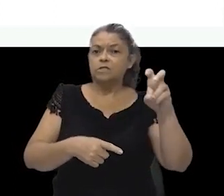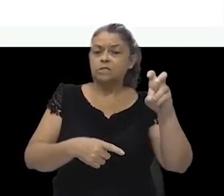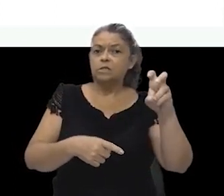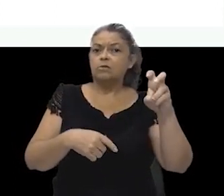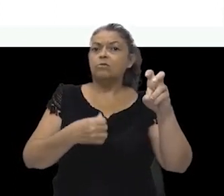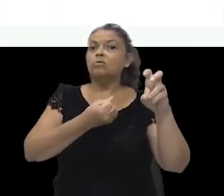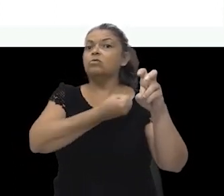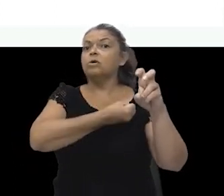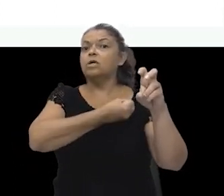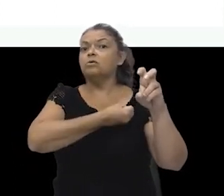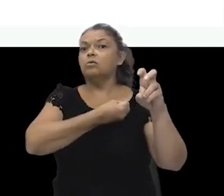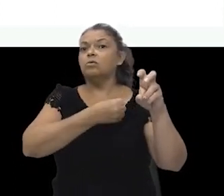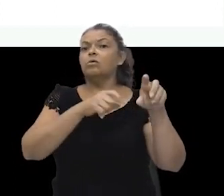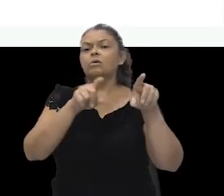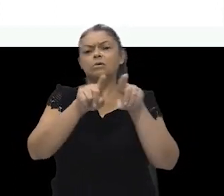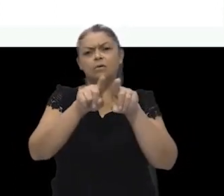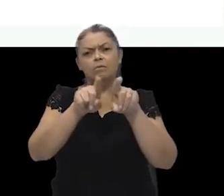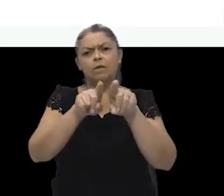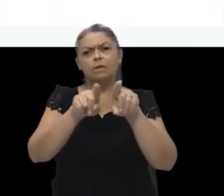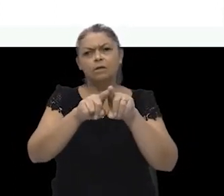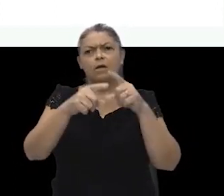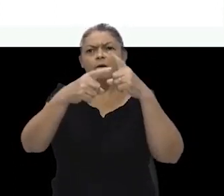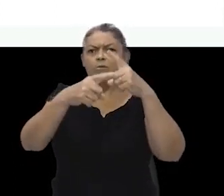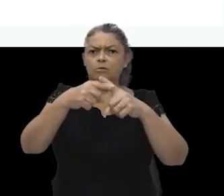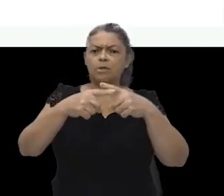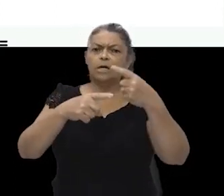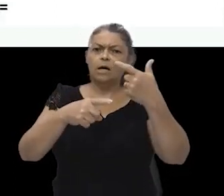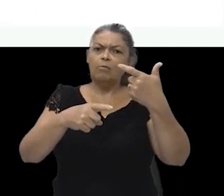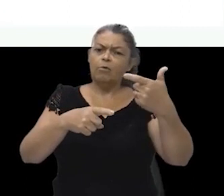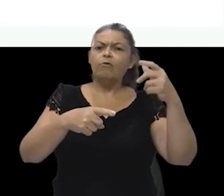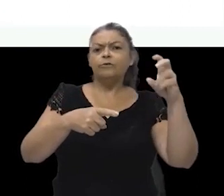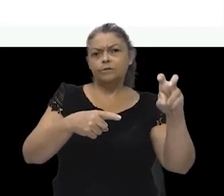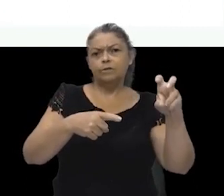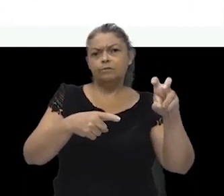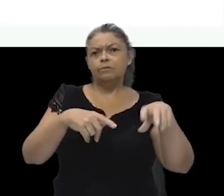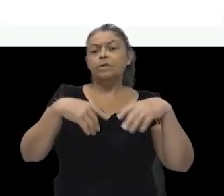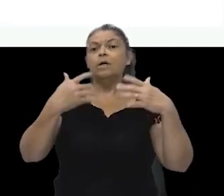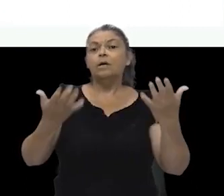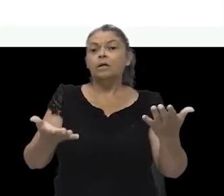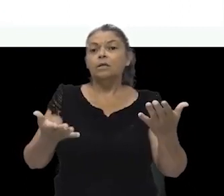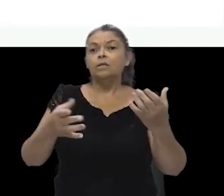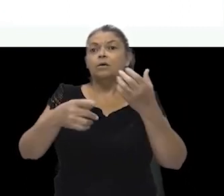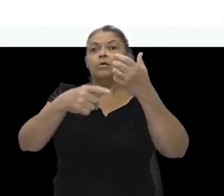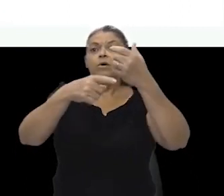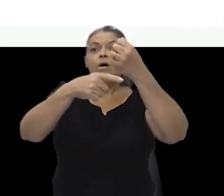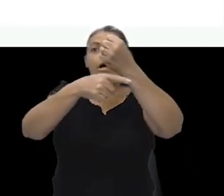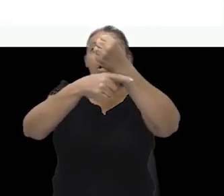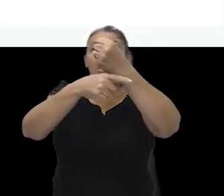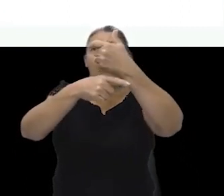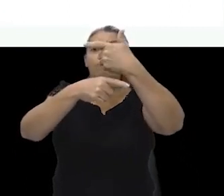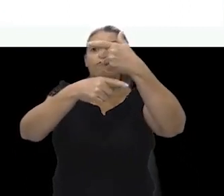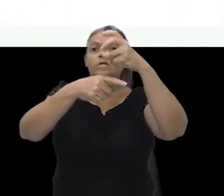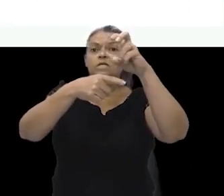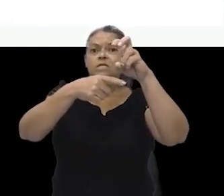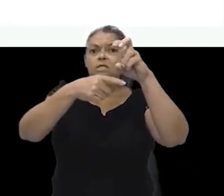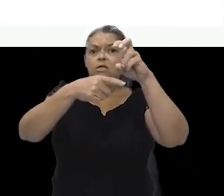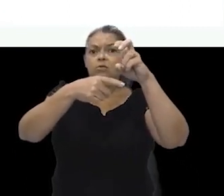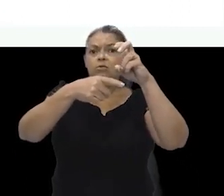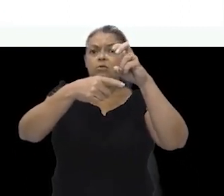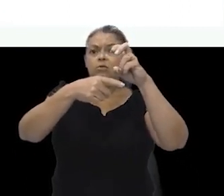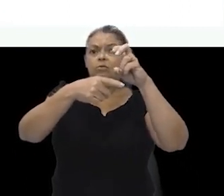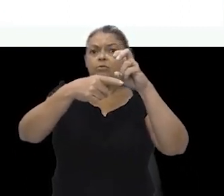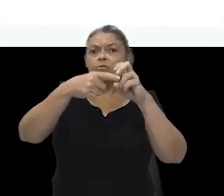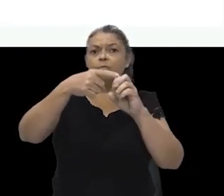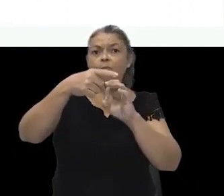o numerador também eu vou ter que multiplicar por 25. Então eu vou ter a seguinte fração, 25%.